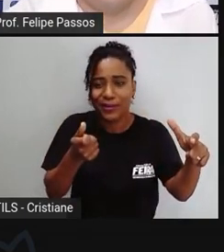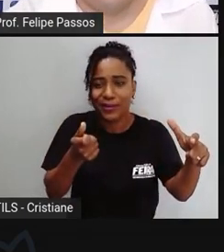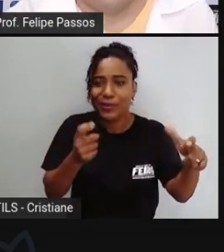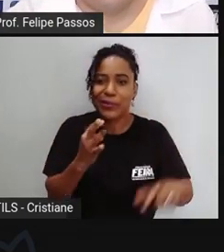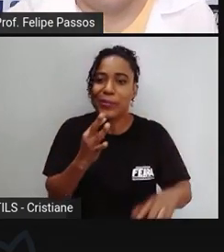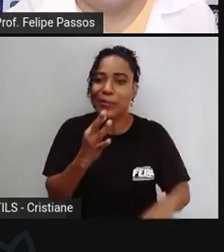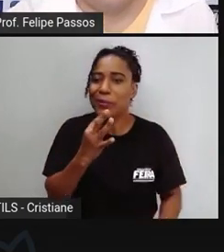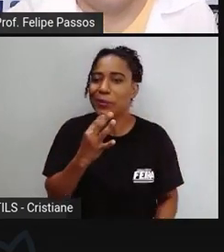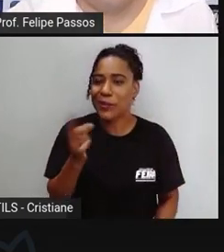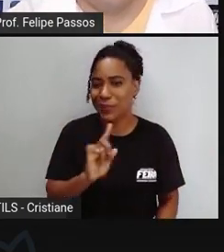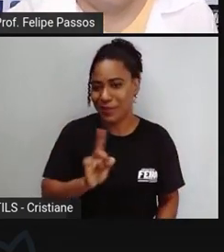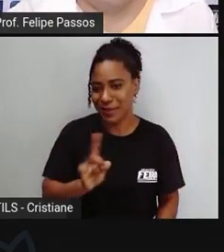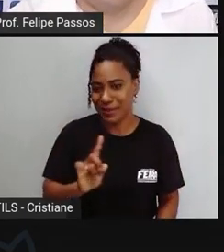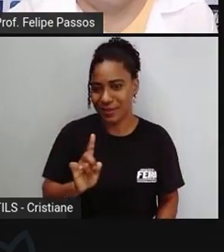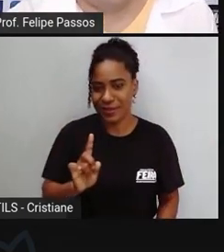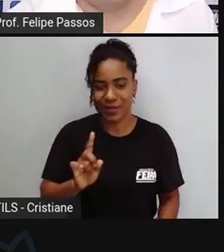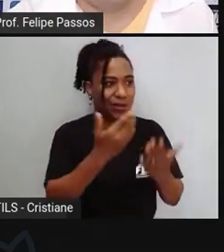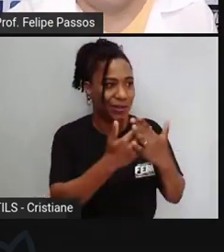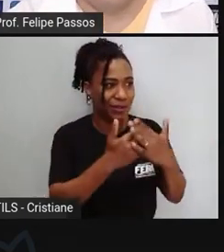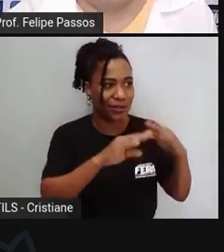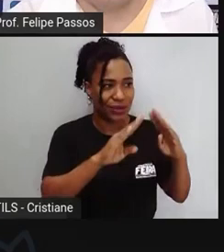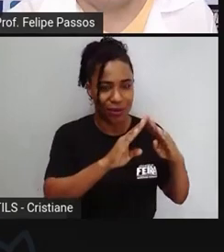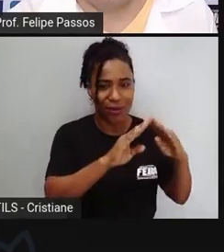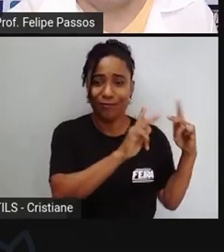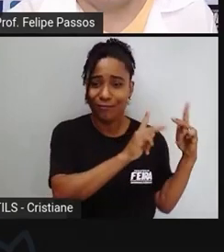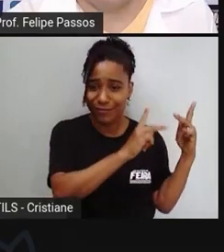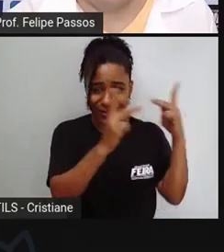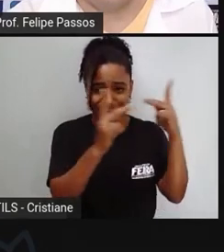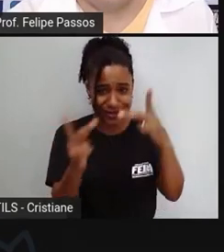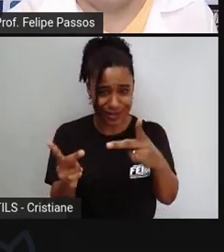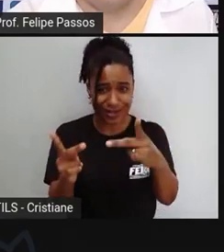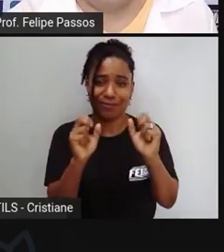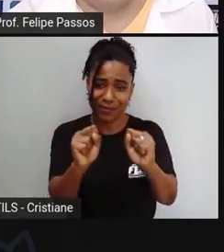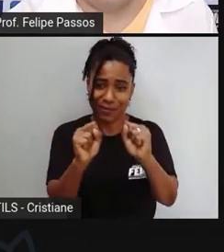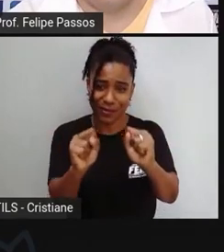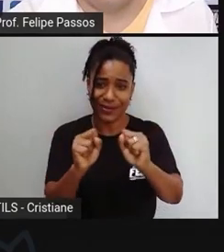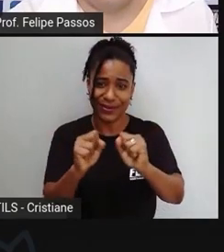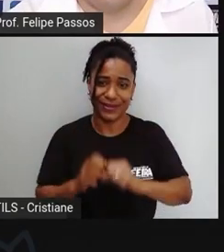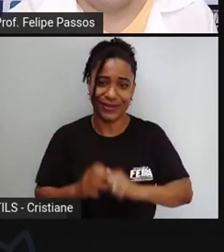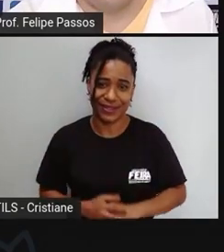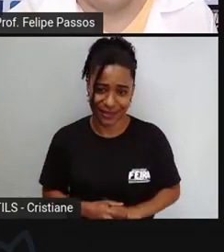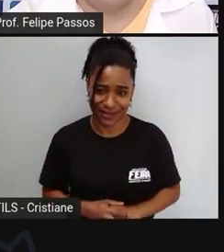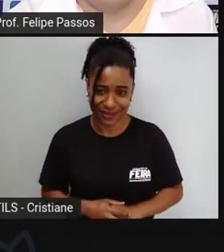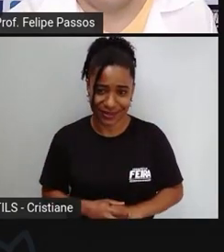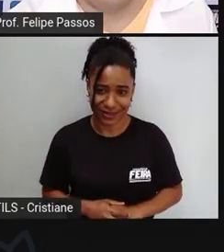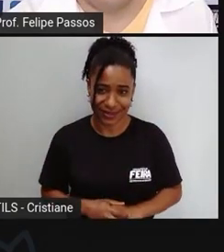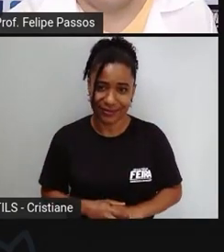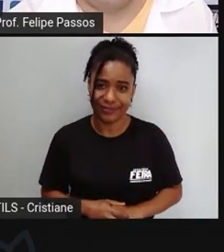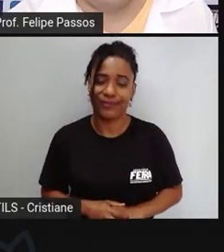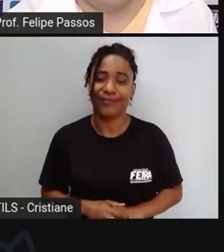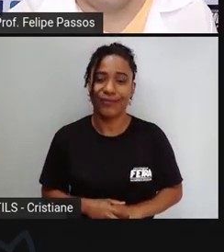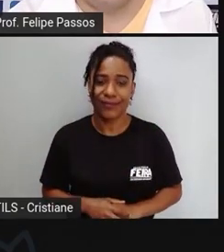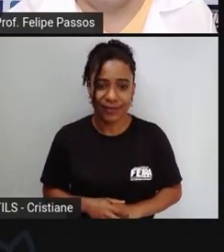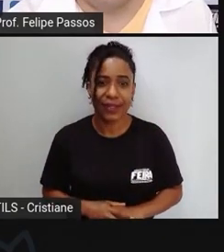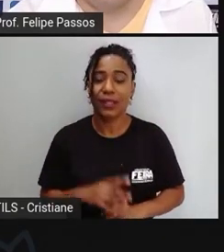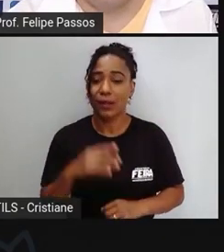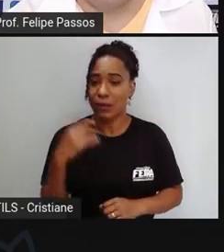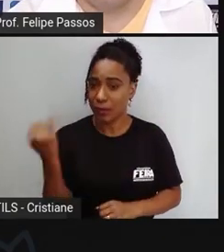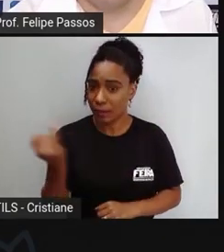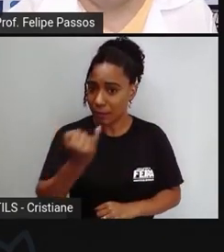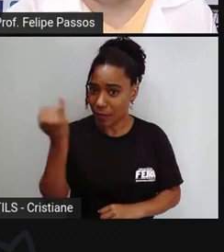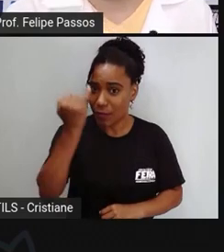escola é muito importante que a gente conheça